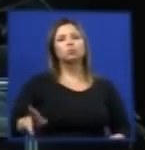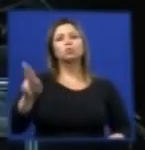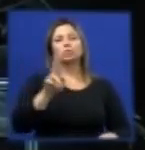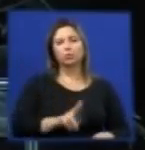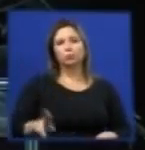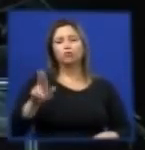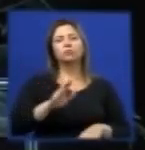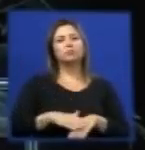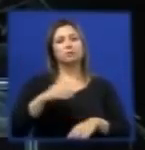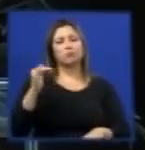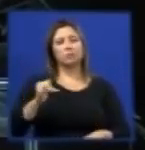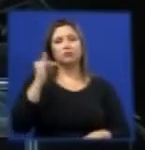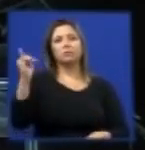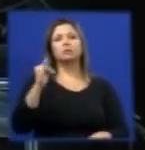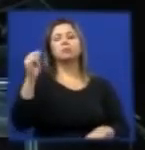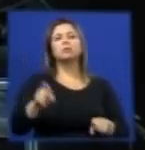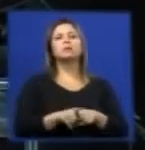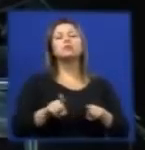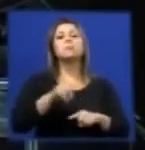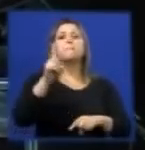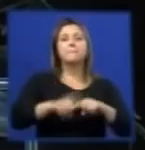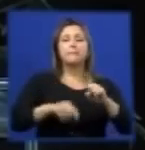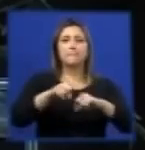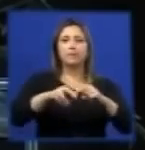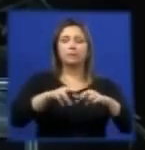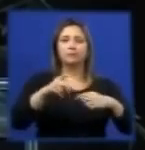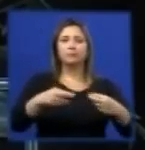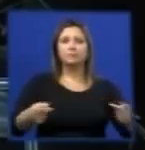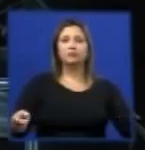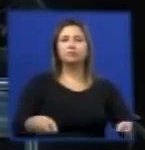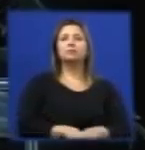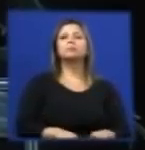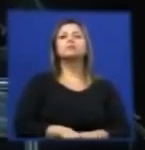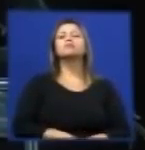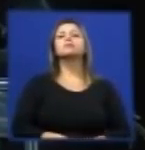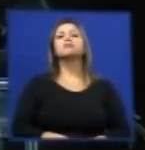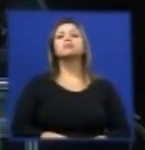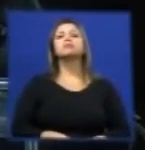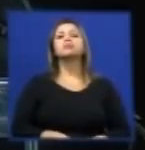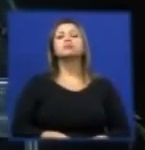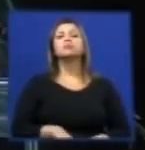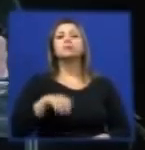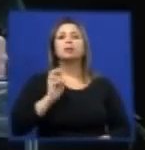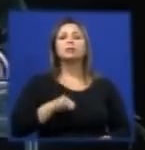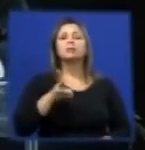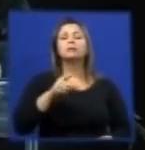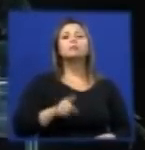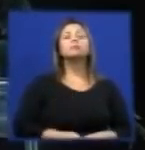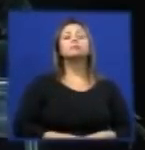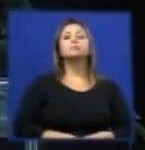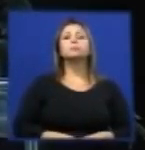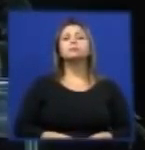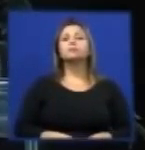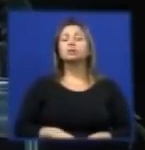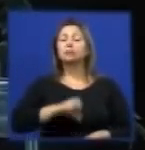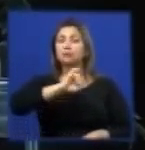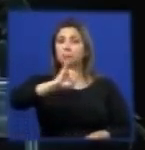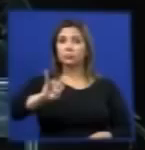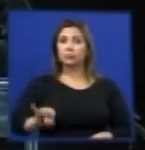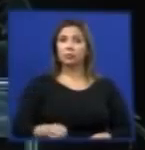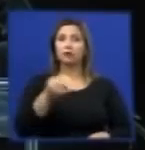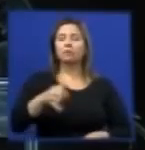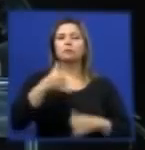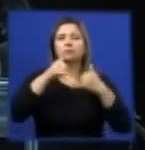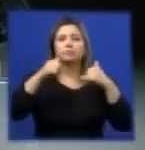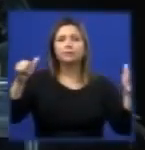aporte, a matéria-prima necessária, e leva em conta, tendo em vista que o aproveitamento da